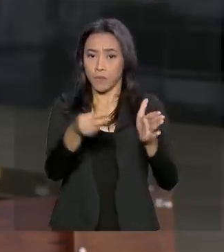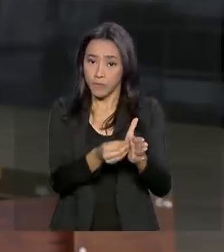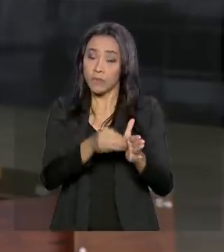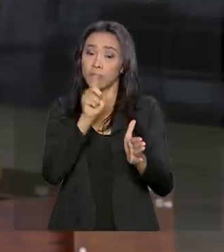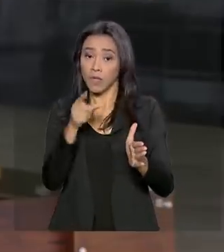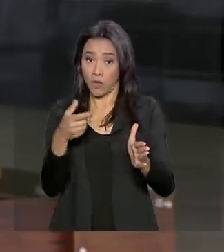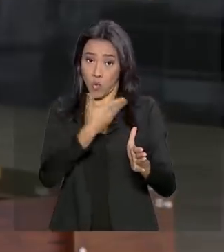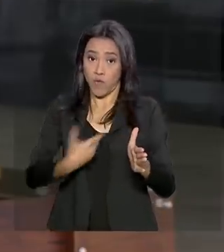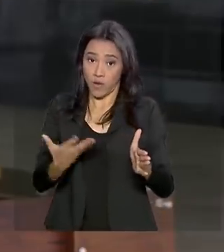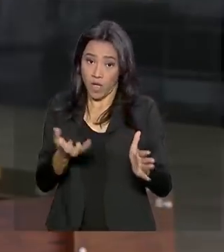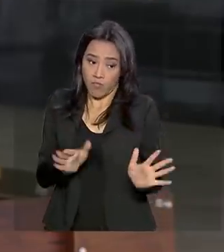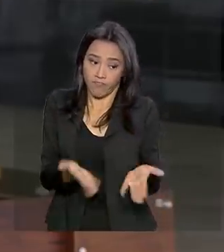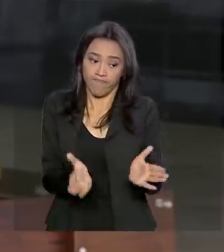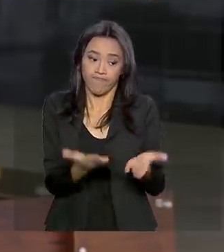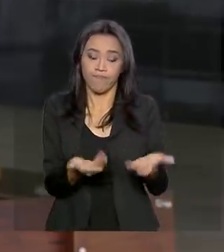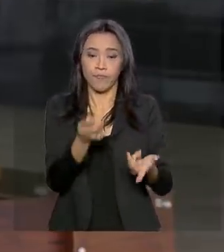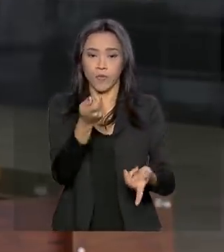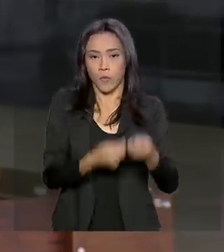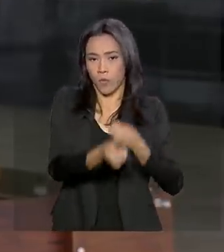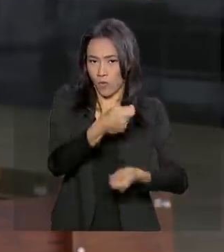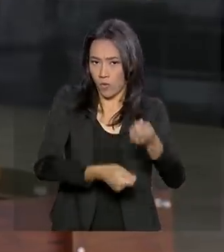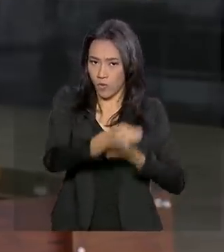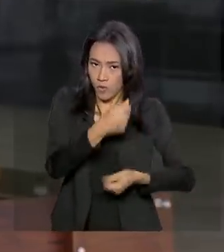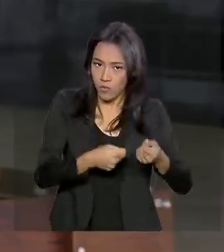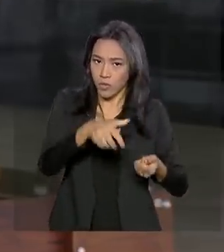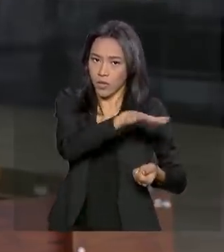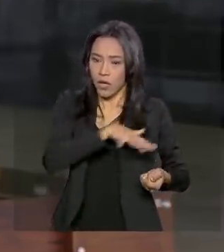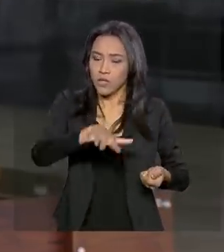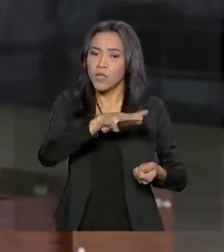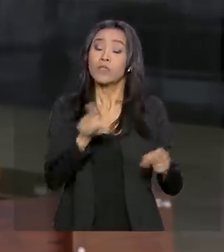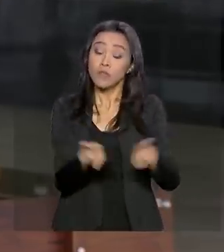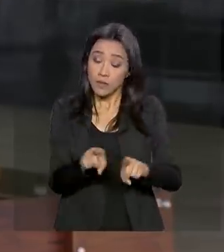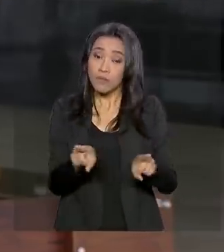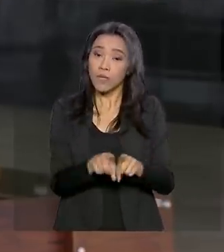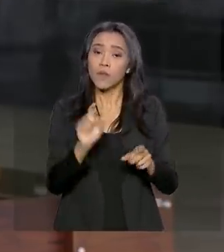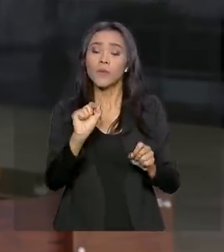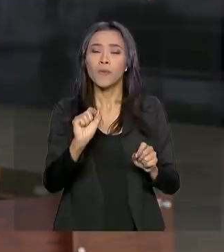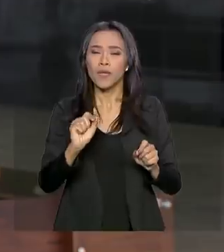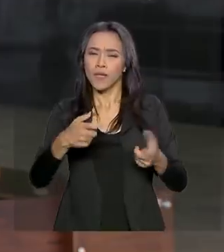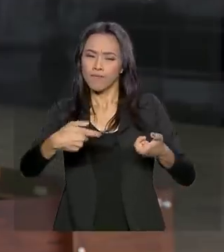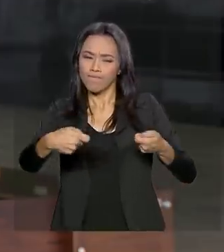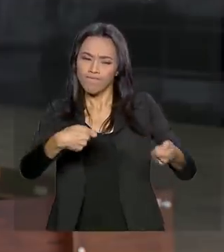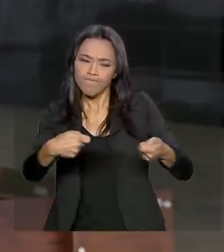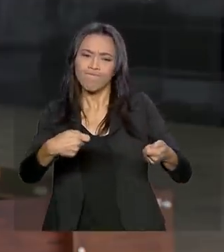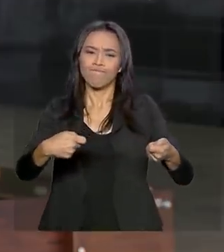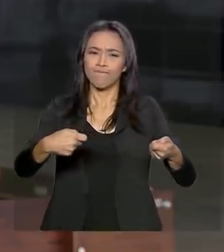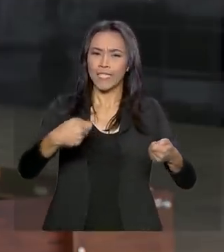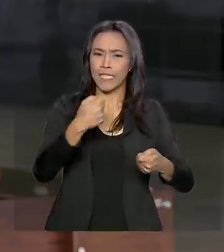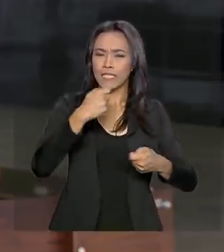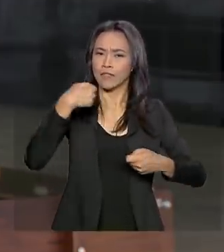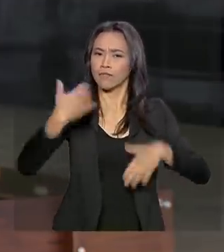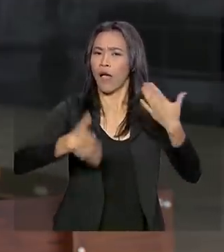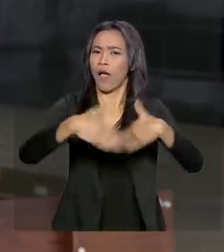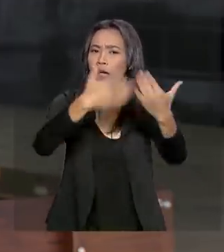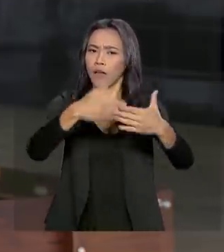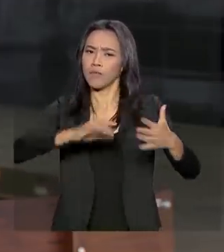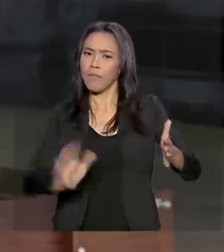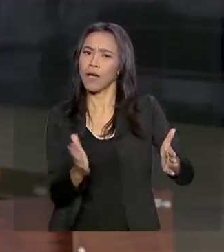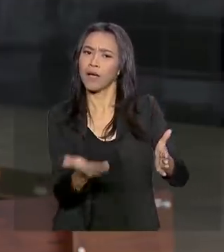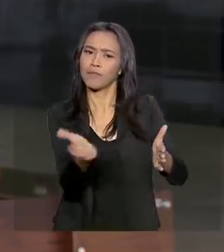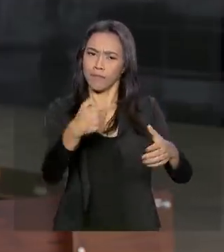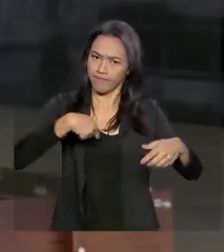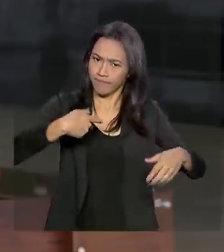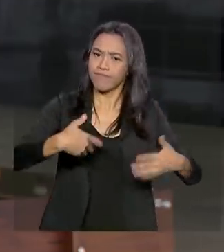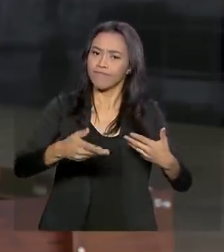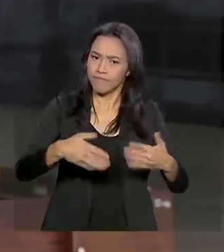desenvolvimento econômico da região, equilibrando, então, desenvolvimento e produção. Mais cedo,